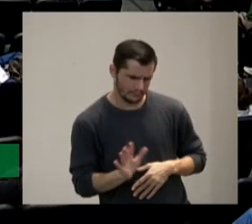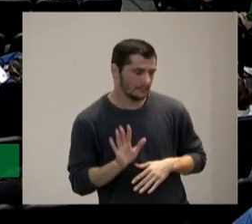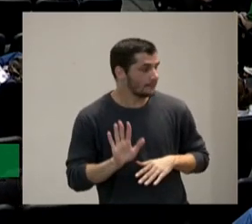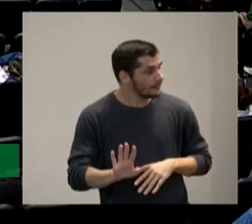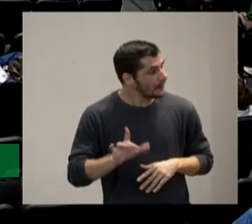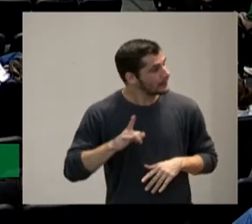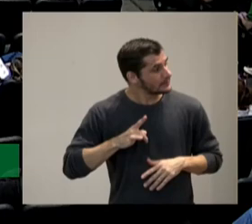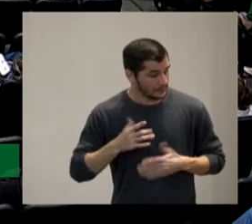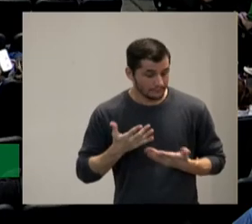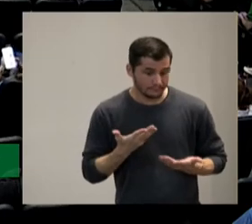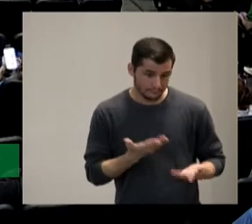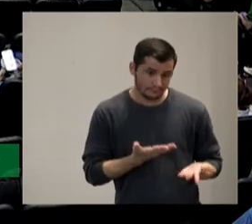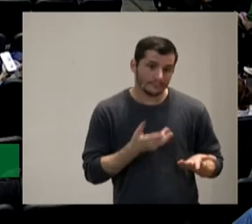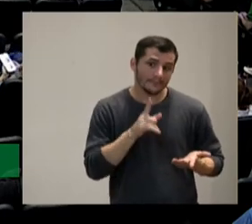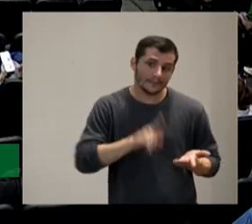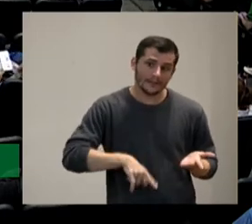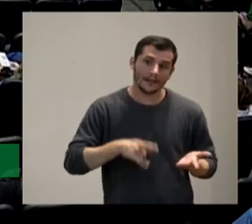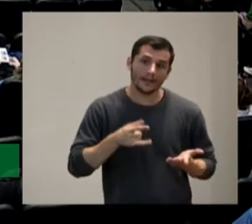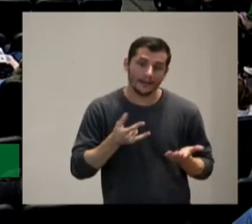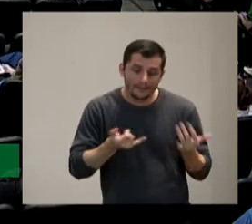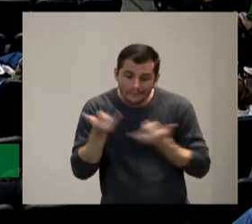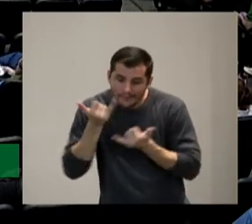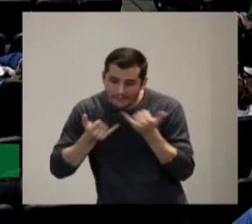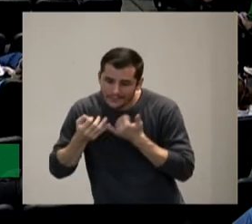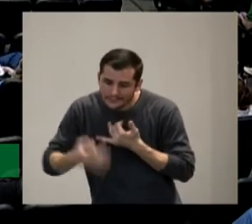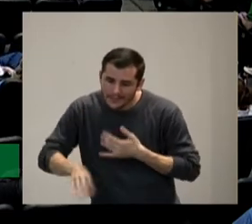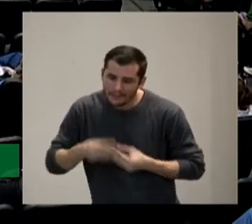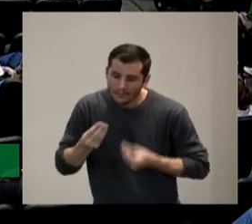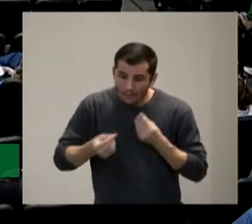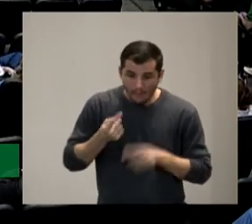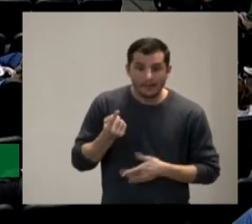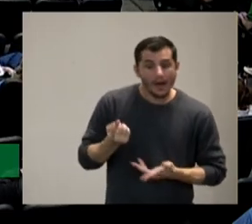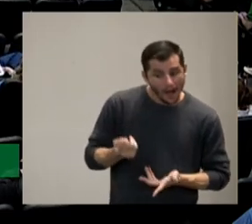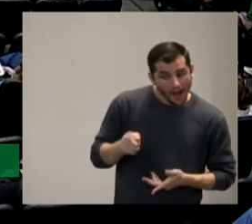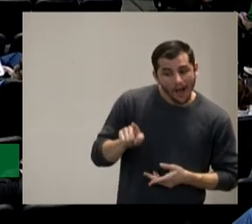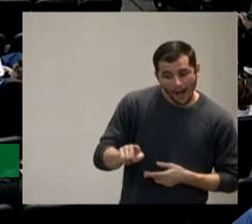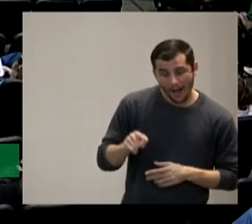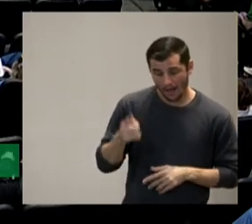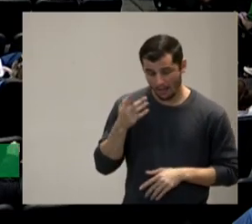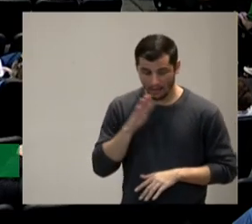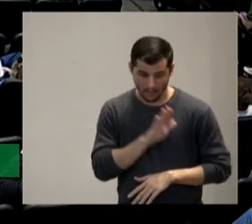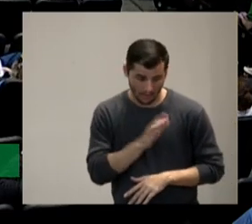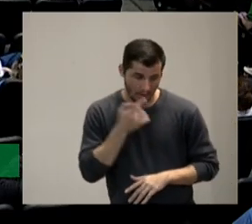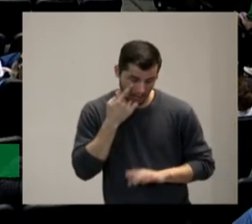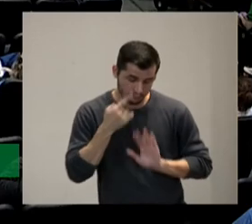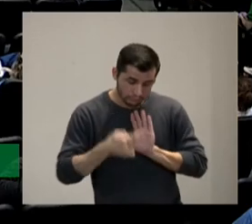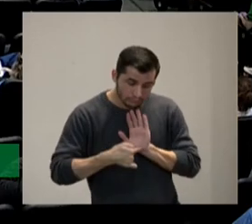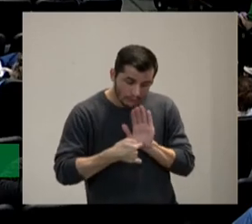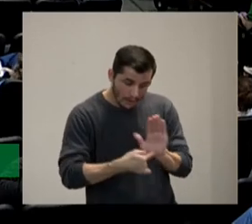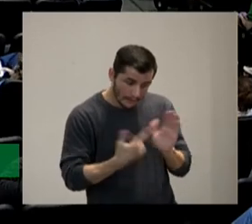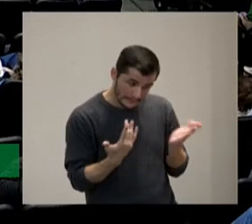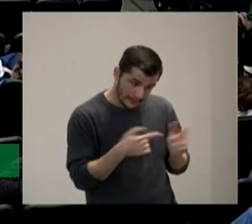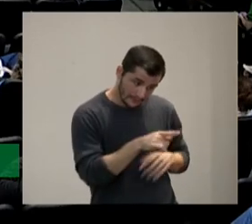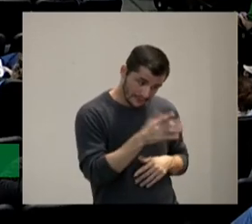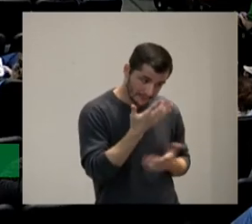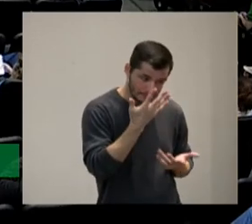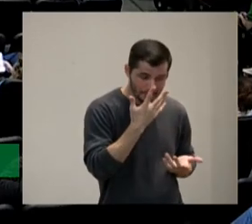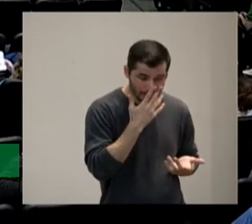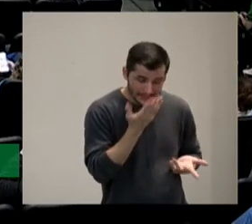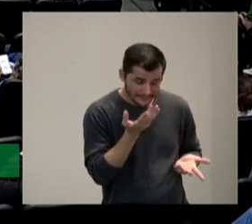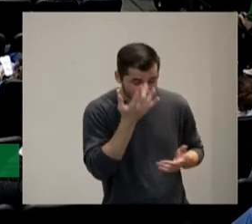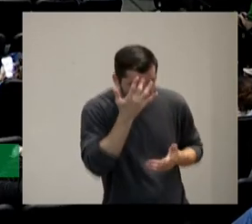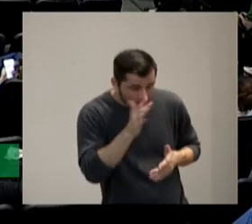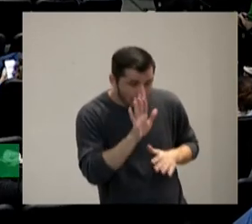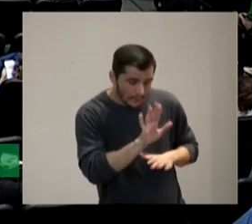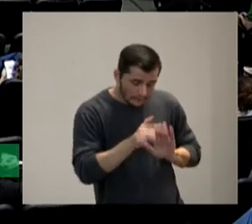meu lado é tentar ouvir e mostrar a realidade um ponto de vista que eles não estão vendo e um dos pontos de